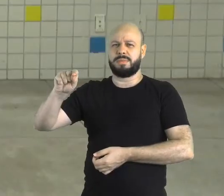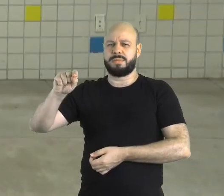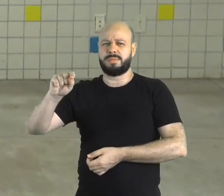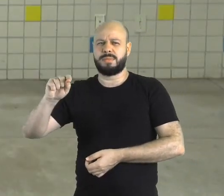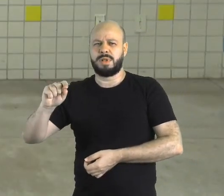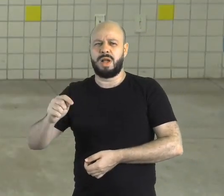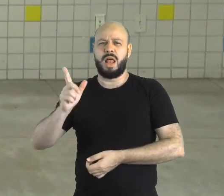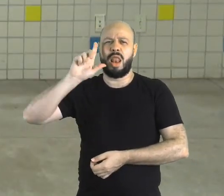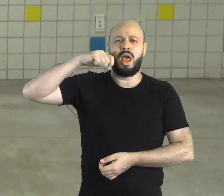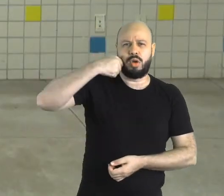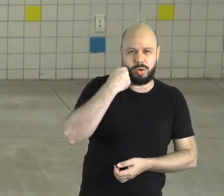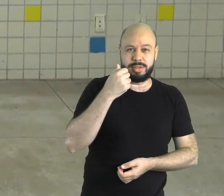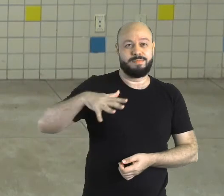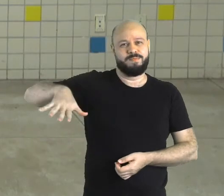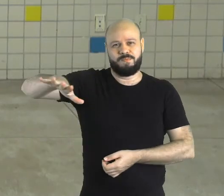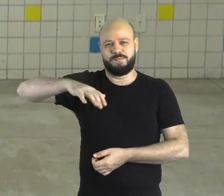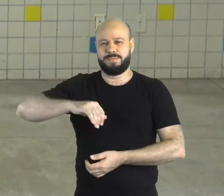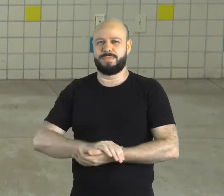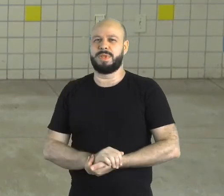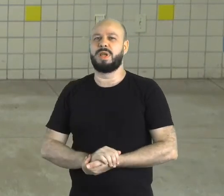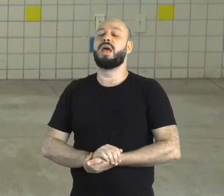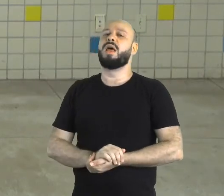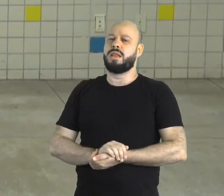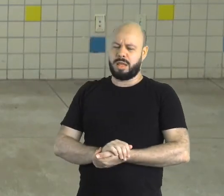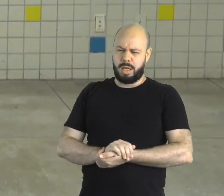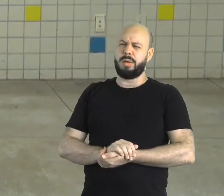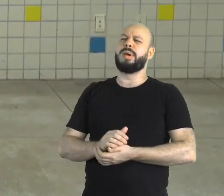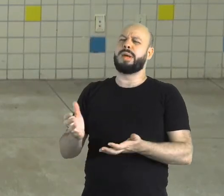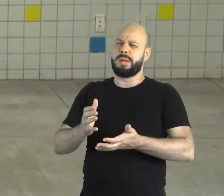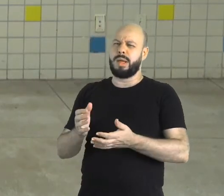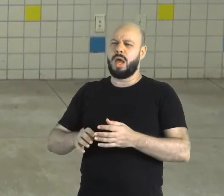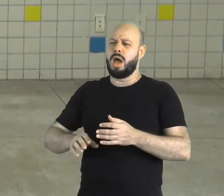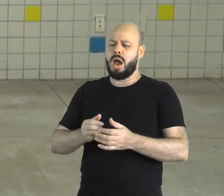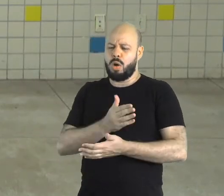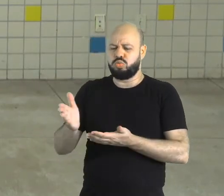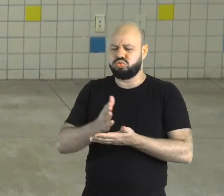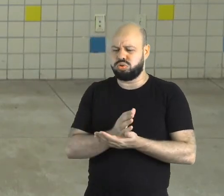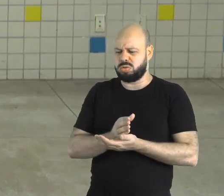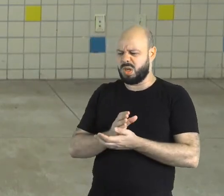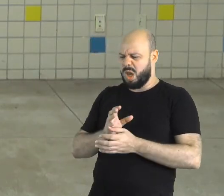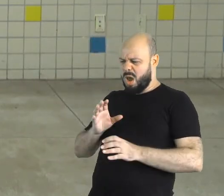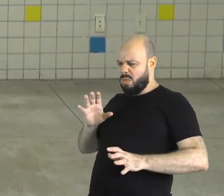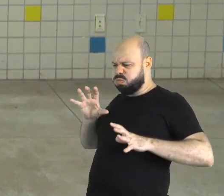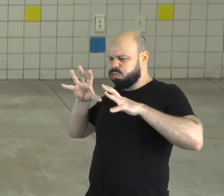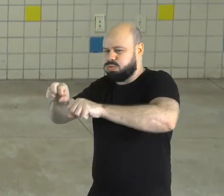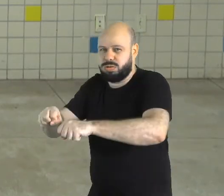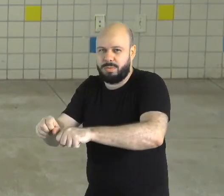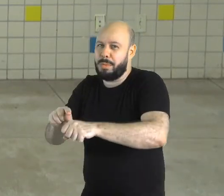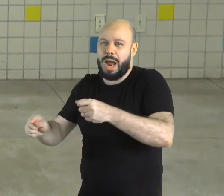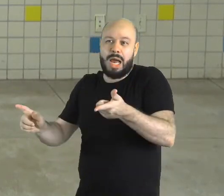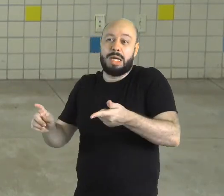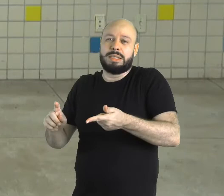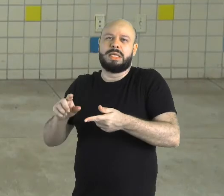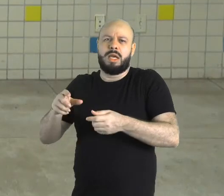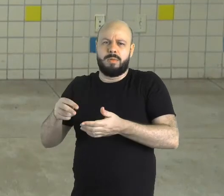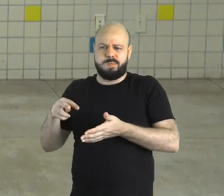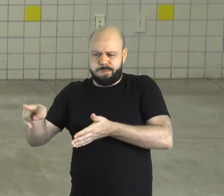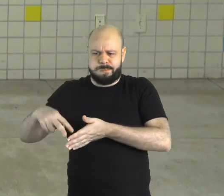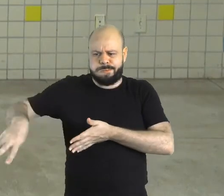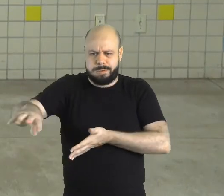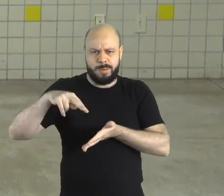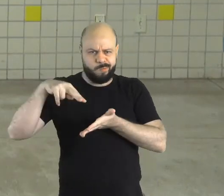66 tentativas de conquistar os quilombos dos palmares, né? De tentar destruir o quilombo dos palmares. Porém, eles resistiram